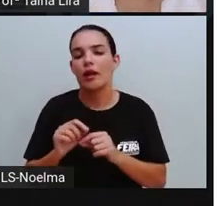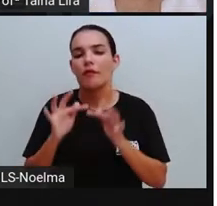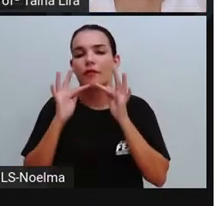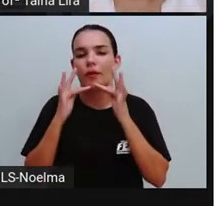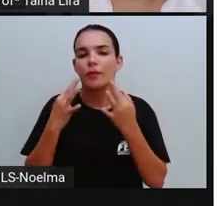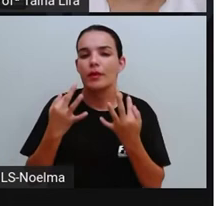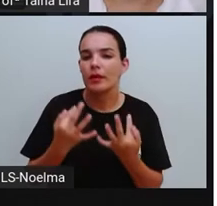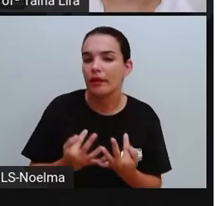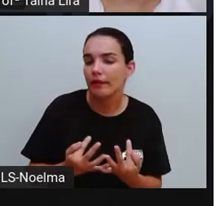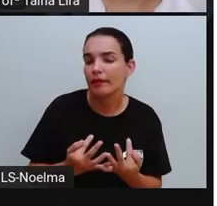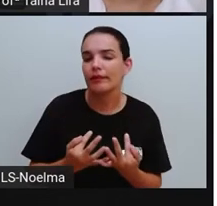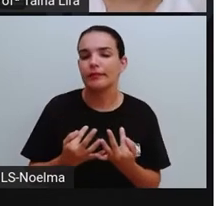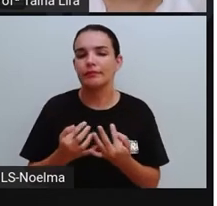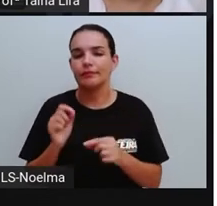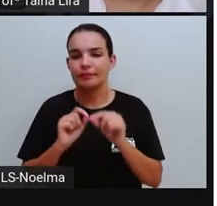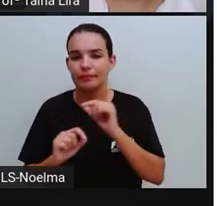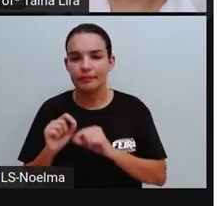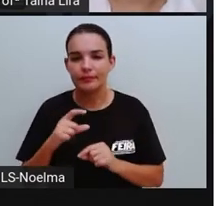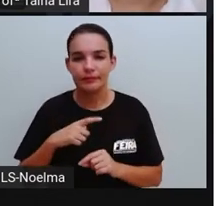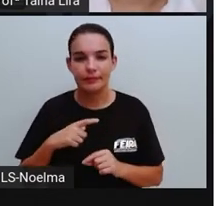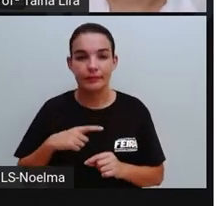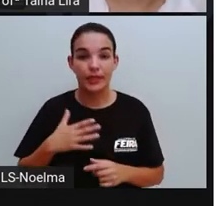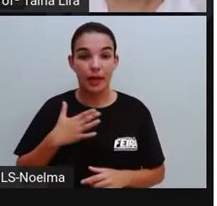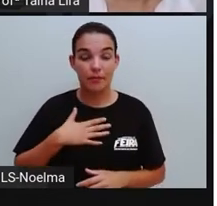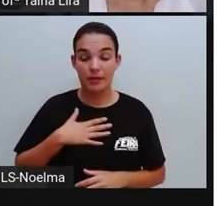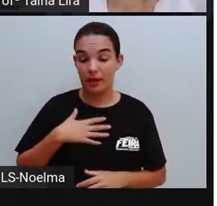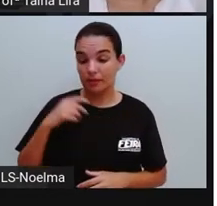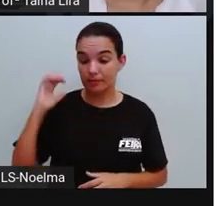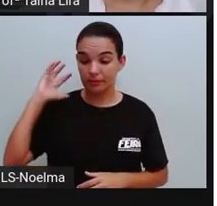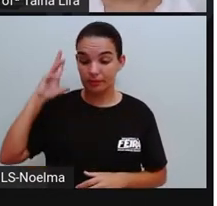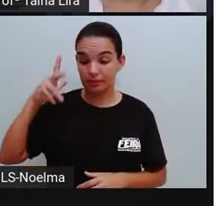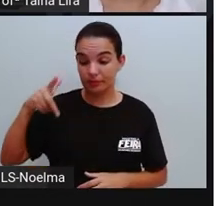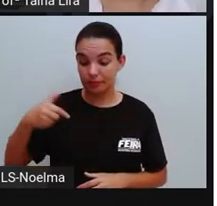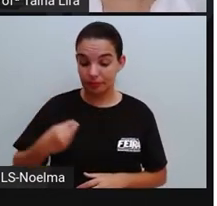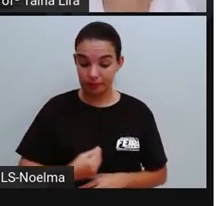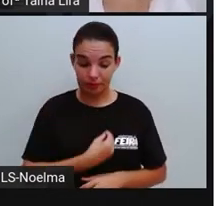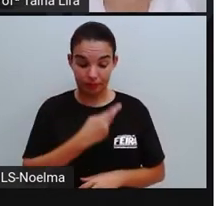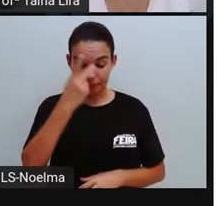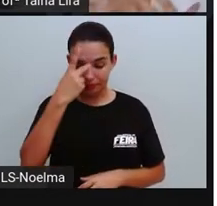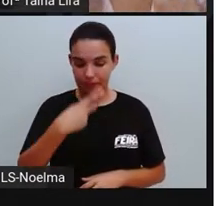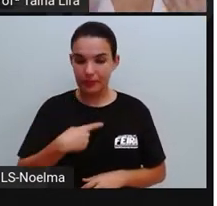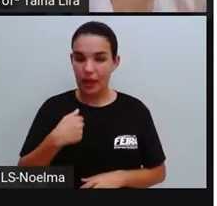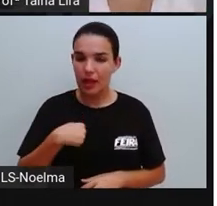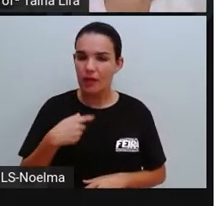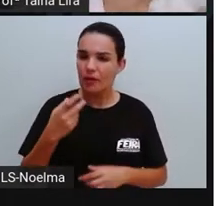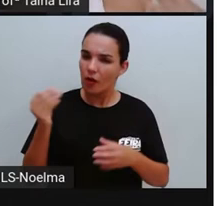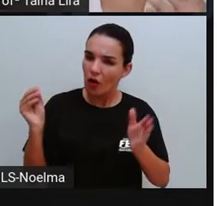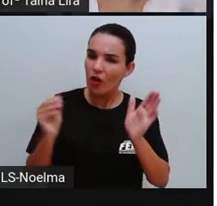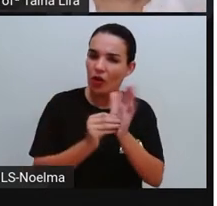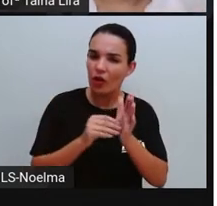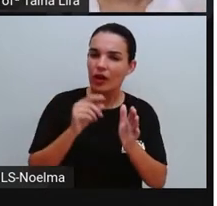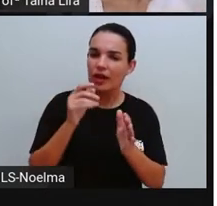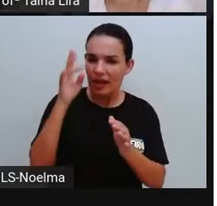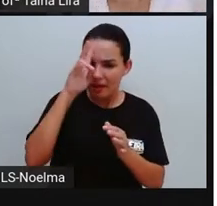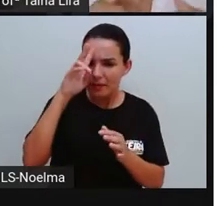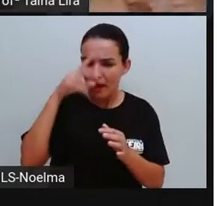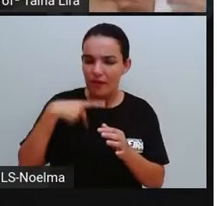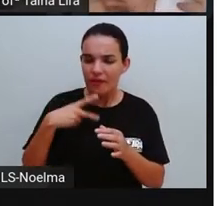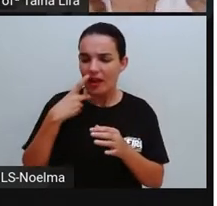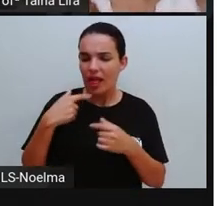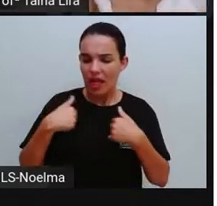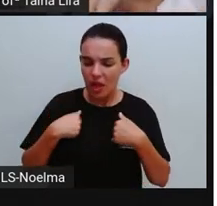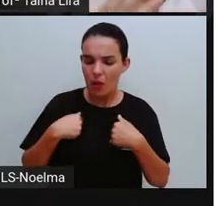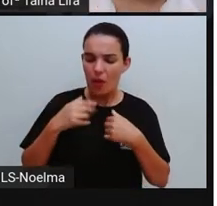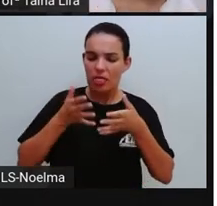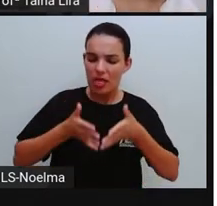exemplo, na minha biografia, na minha autobiografia, eu coloquei, lembram que eu nasci em Salvador, que em